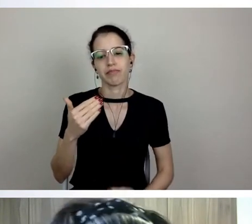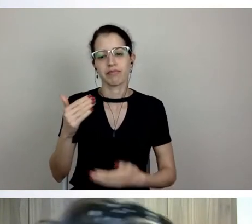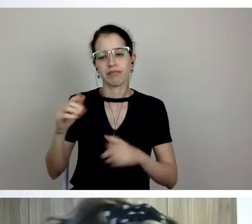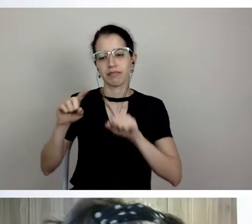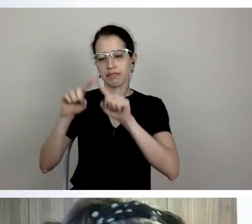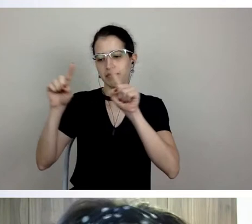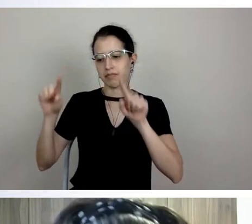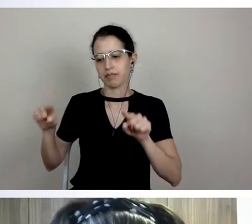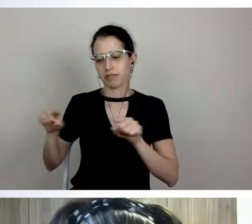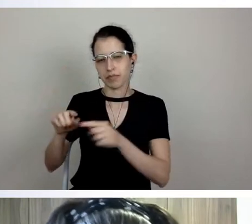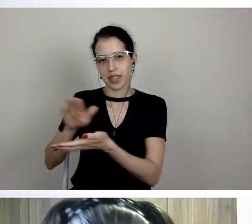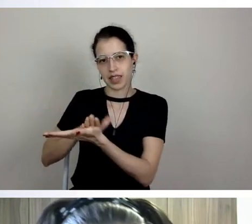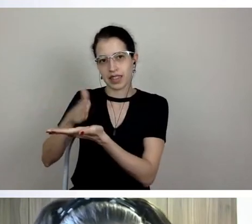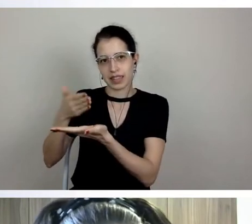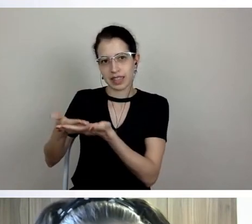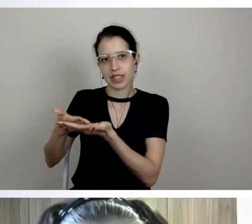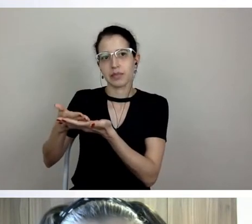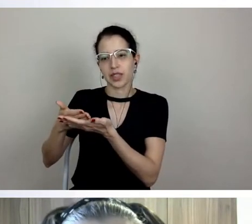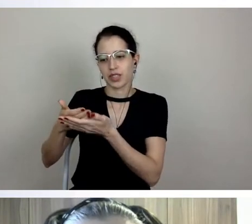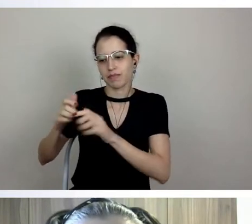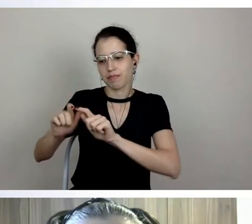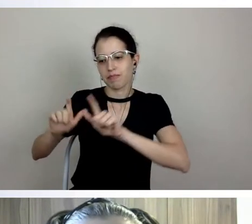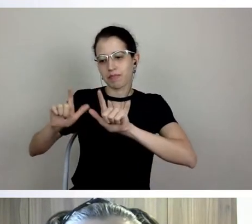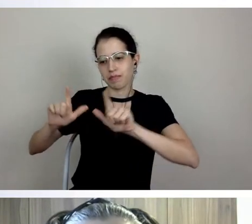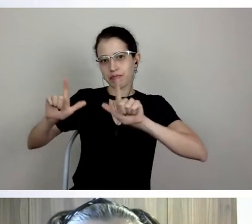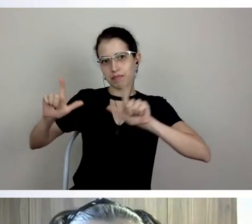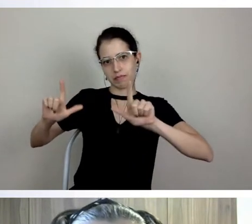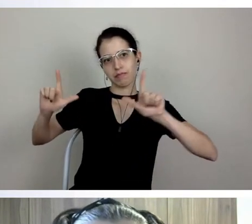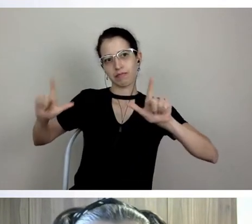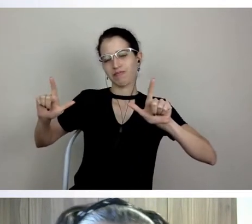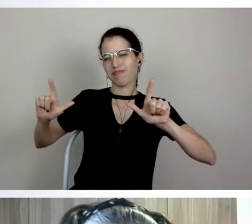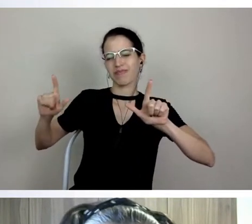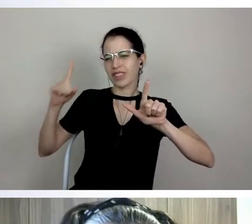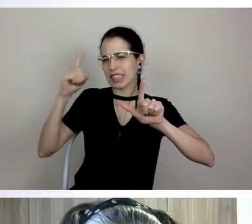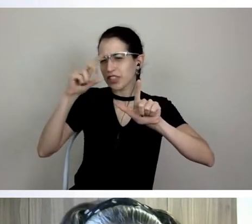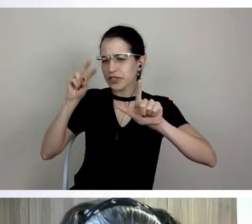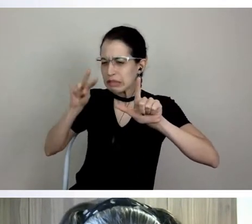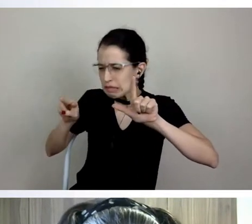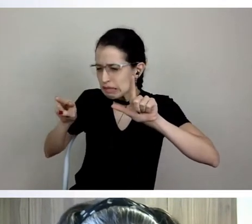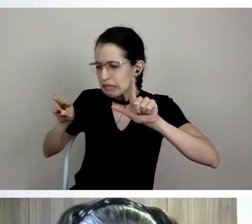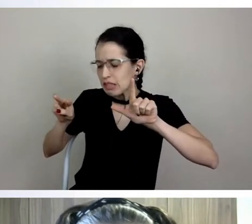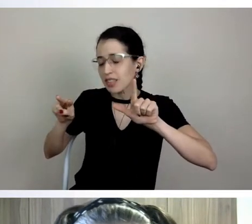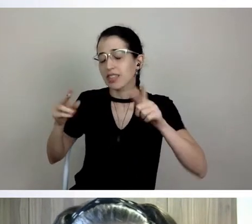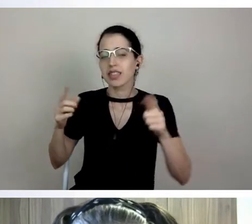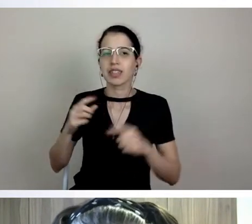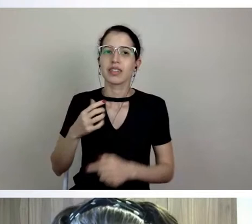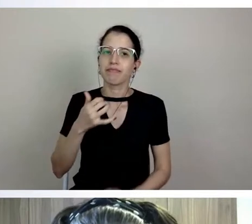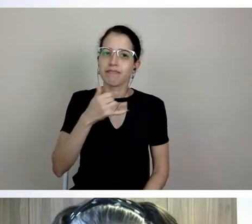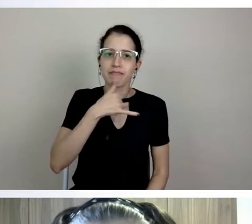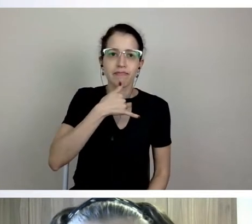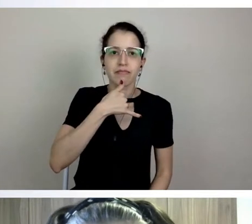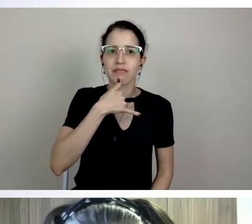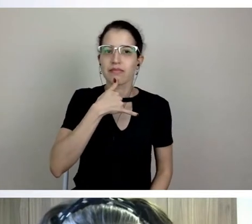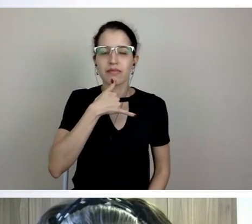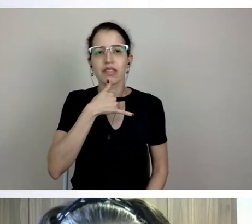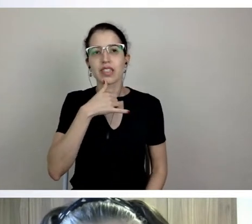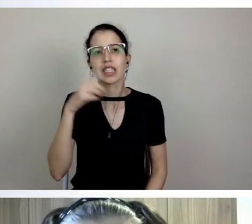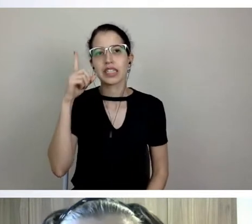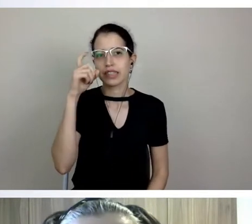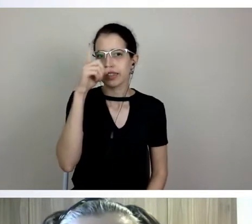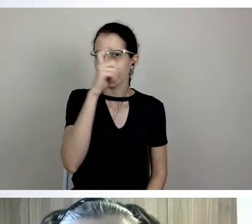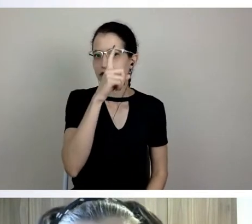seguir, né, a interpretação, esse é um, a gente tem uma limitação de alterar isso durante a